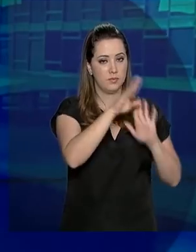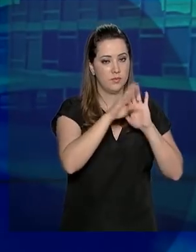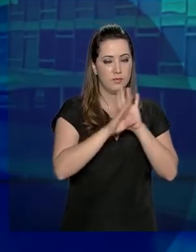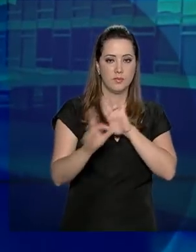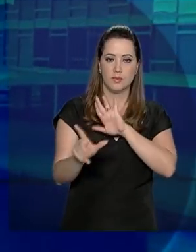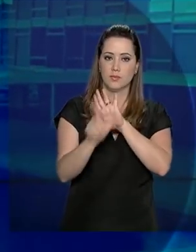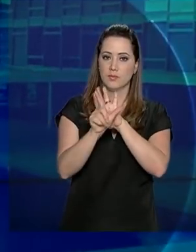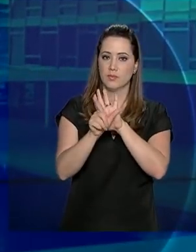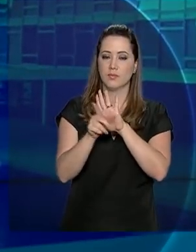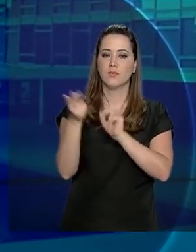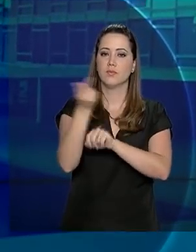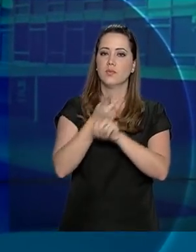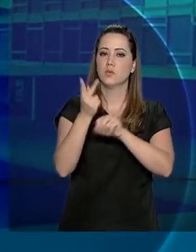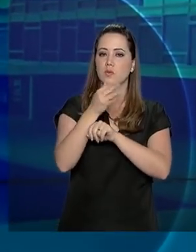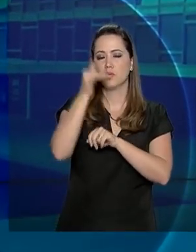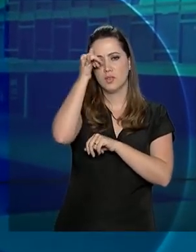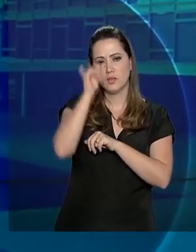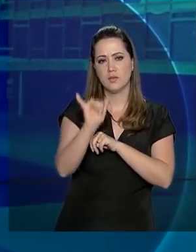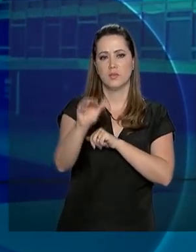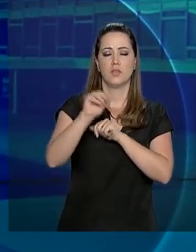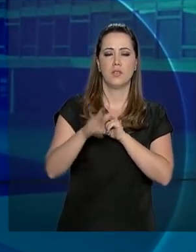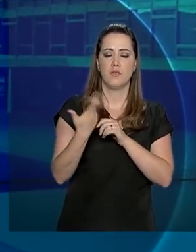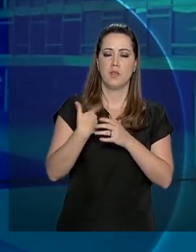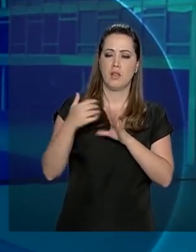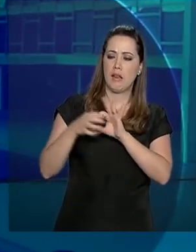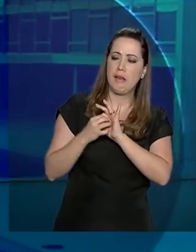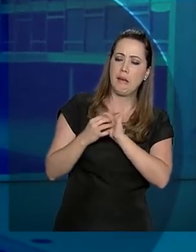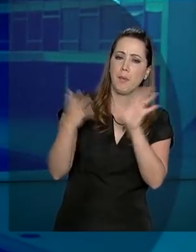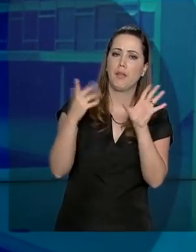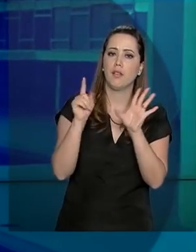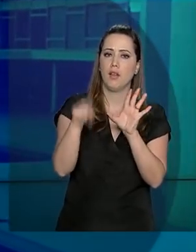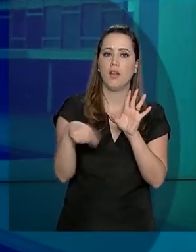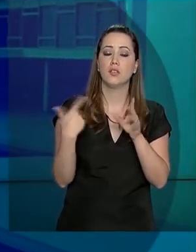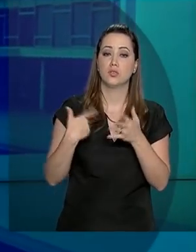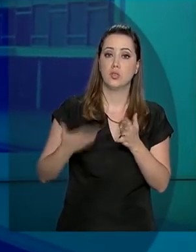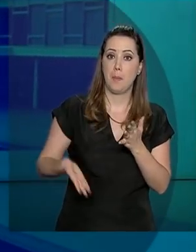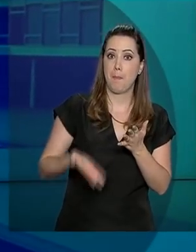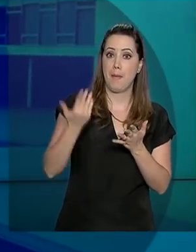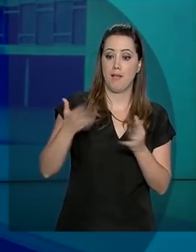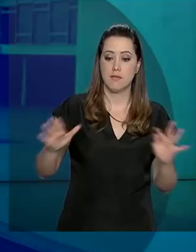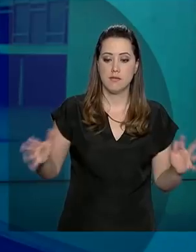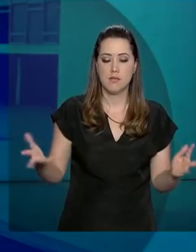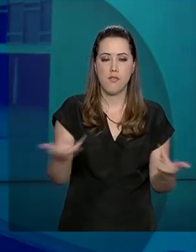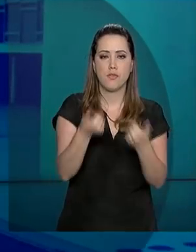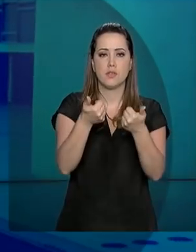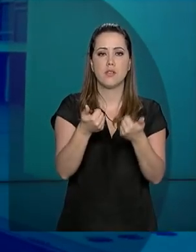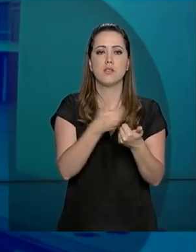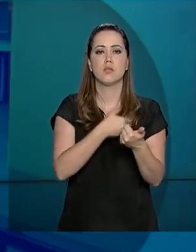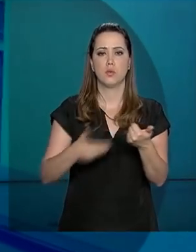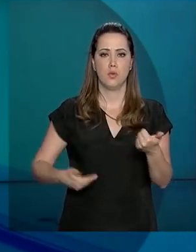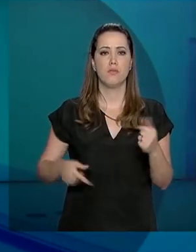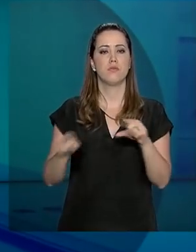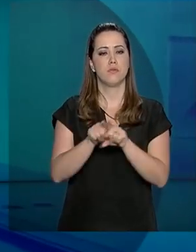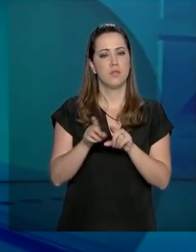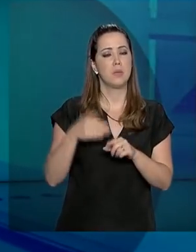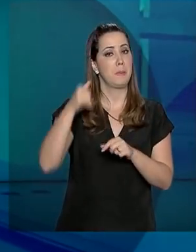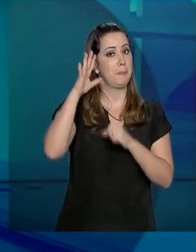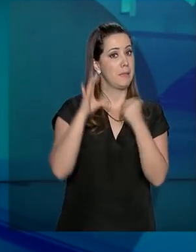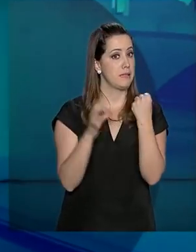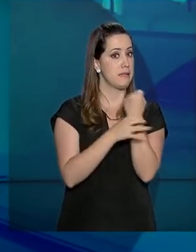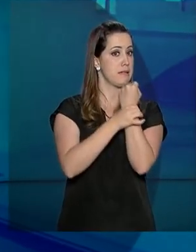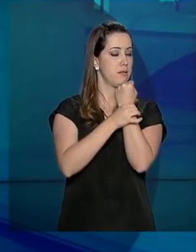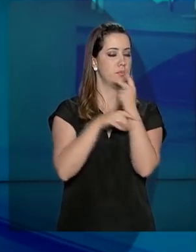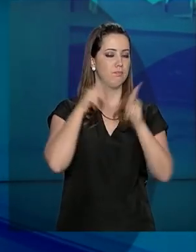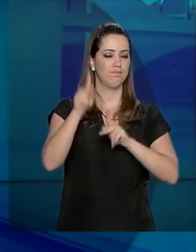três projetos de lei que buscam combater a impunidade, aumentar a eficiência do Estado e trazer mais segurança